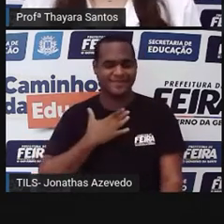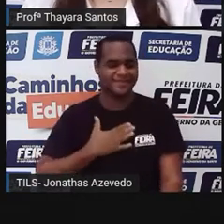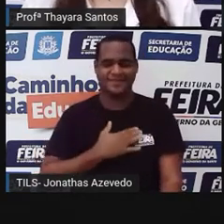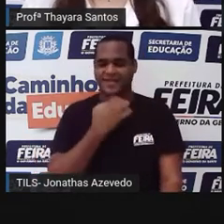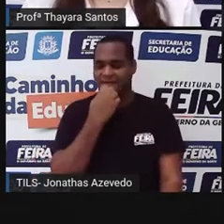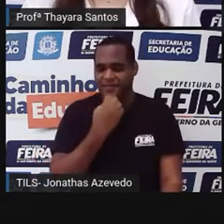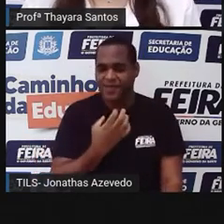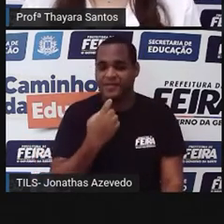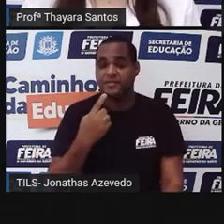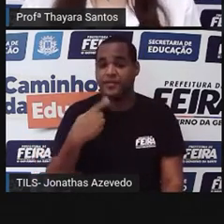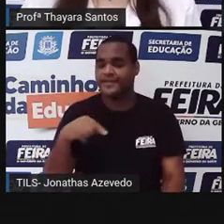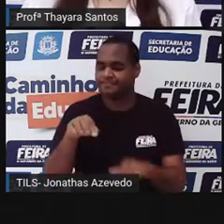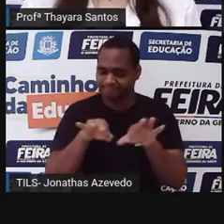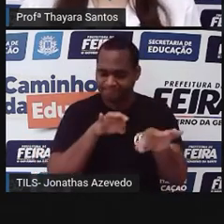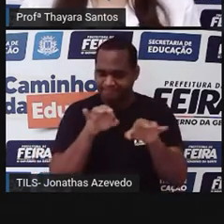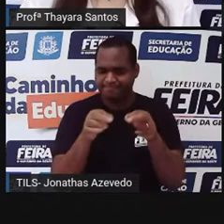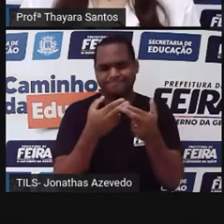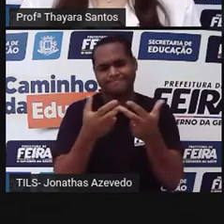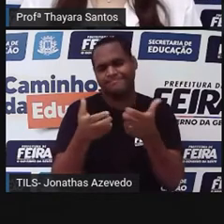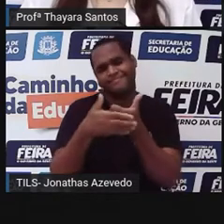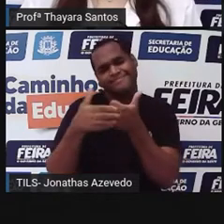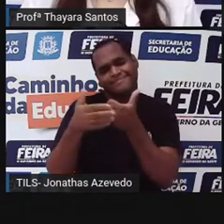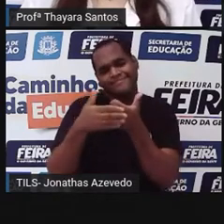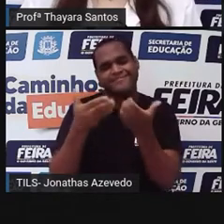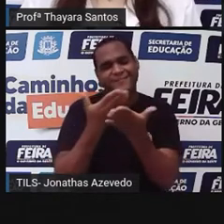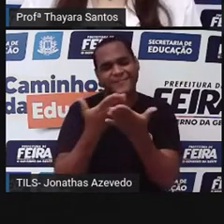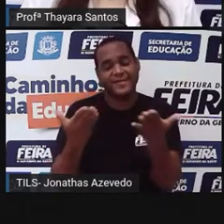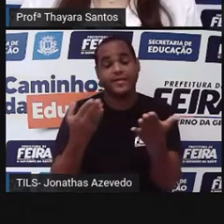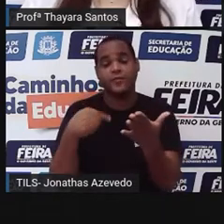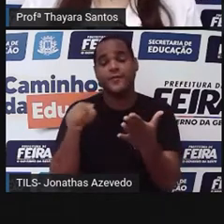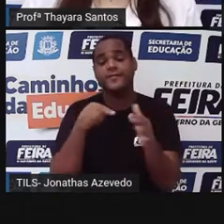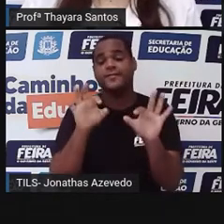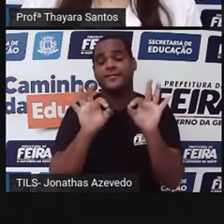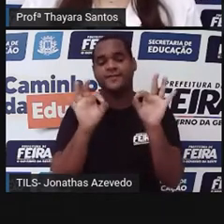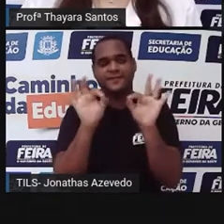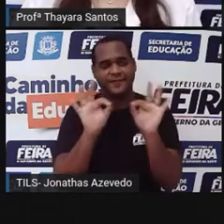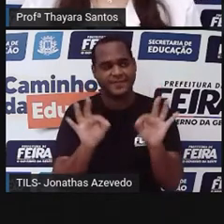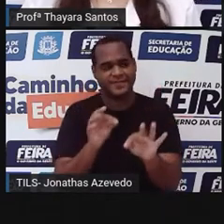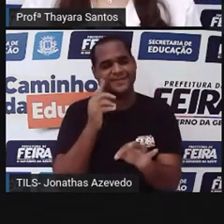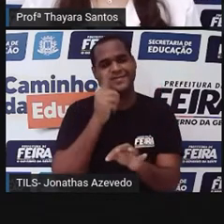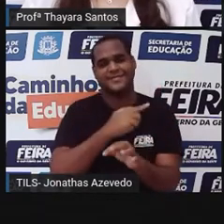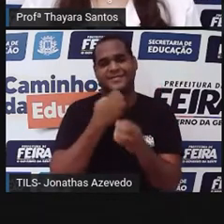tudo aqui está sendo preparado com muito carinho para vocês e a gente fica muito feliz de tê-los aqui.